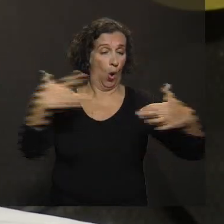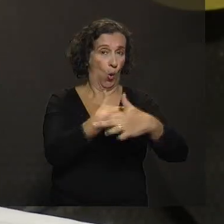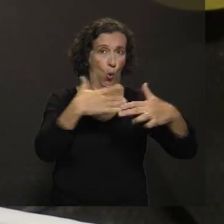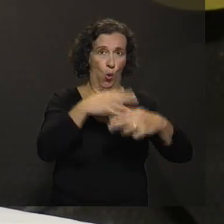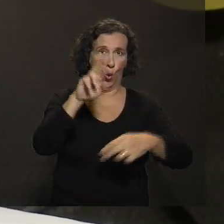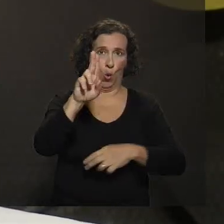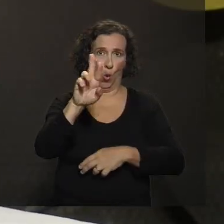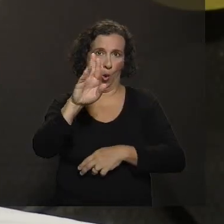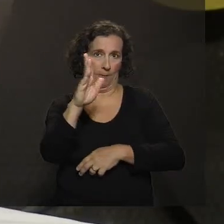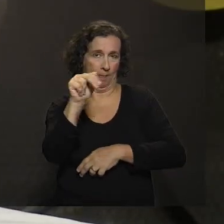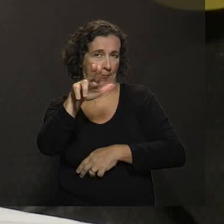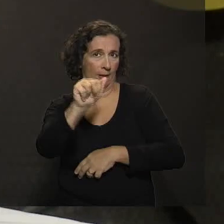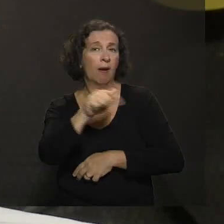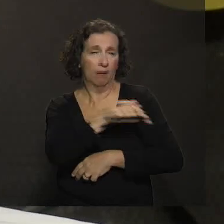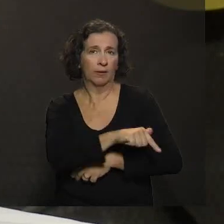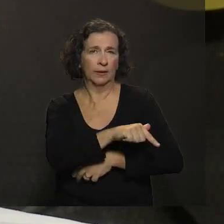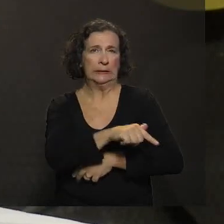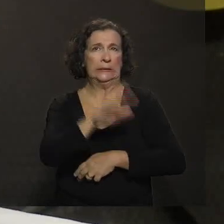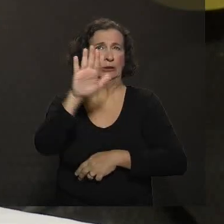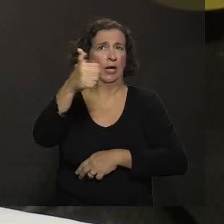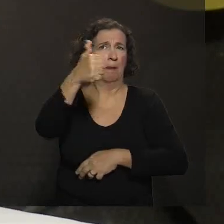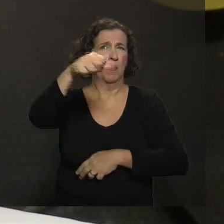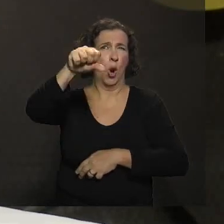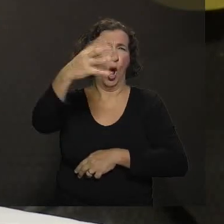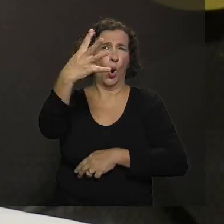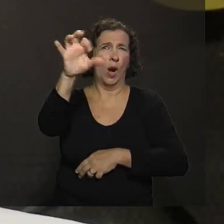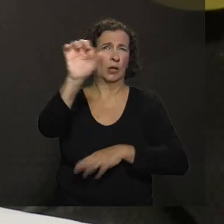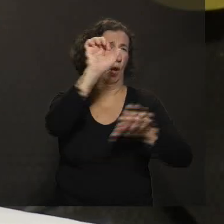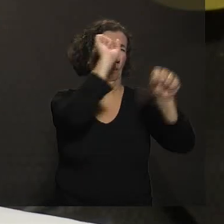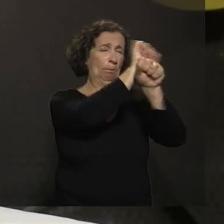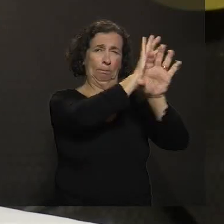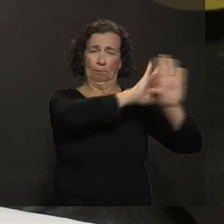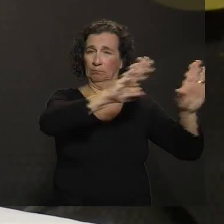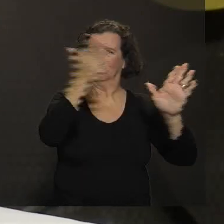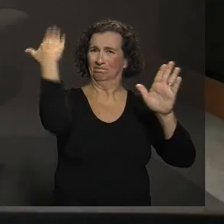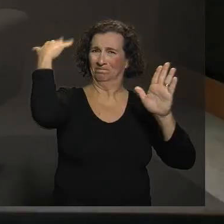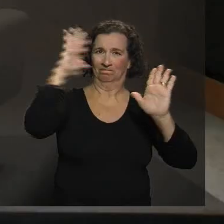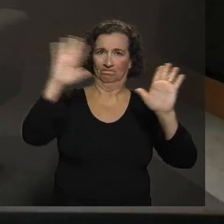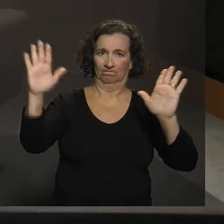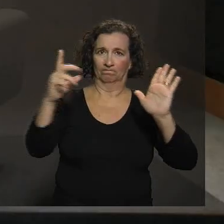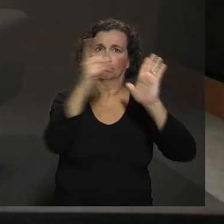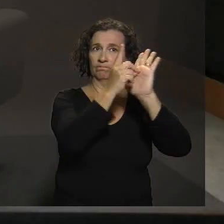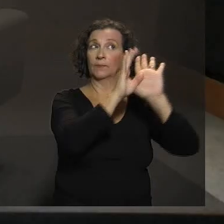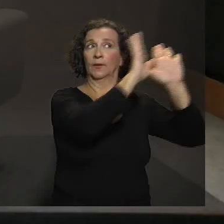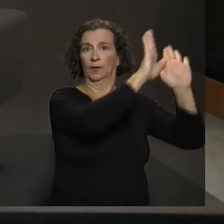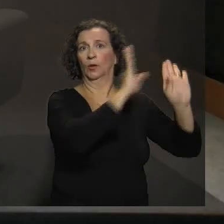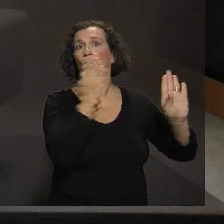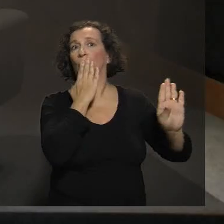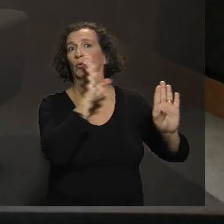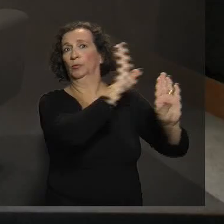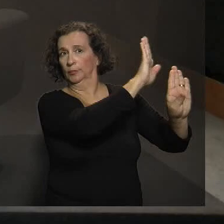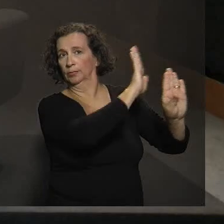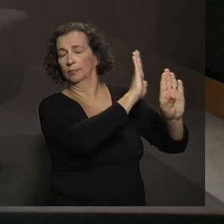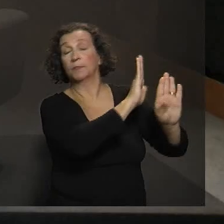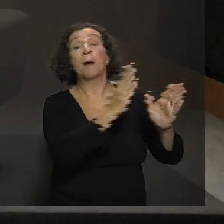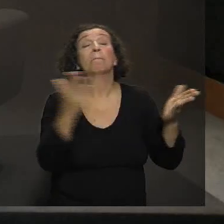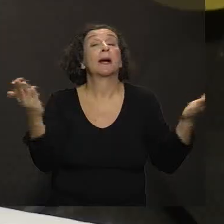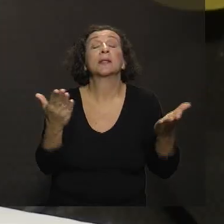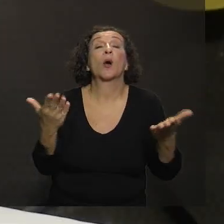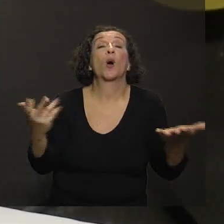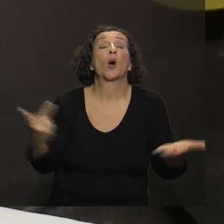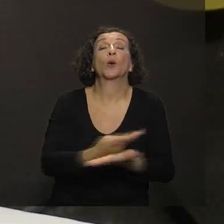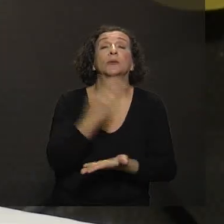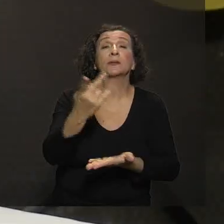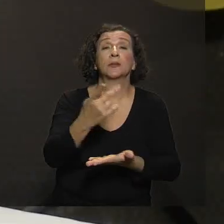eliminada desde 1949, se eu não me engano, desde a década de 40. E que permaneça. E que permaneça. E que permaneça. Mas o que está acontecendo? O